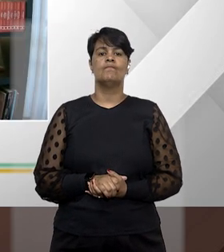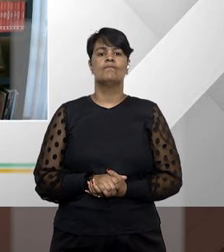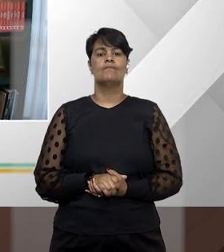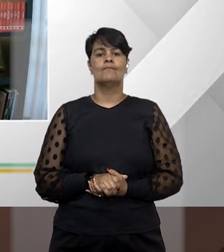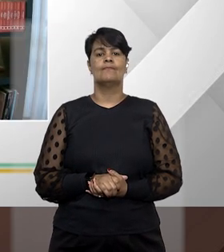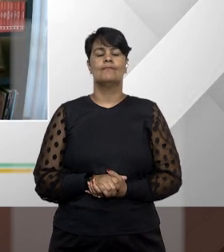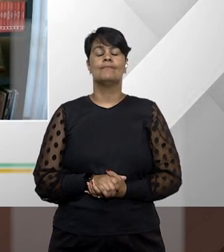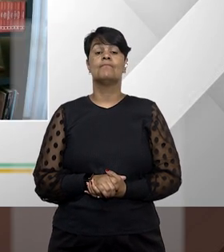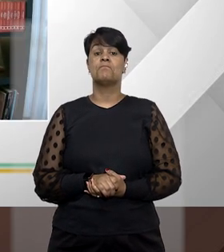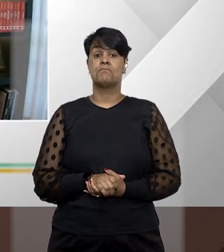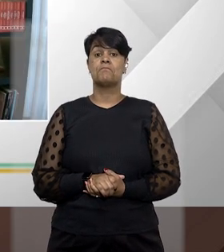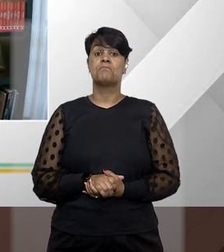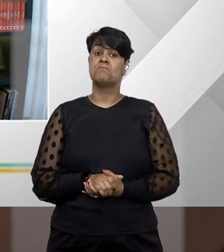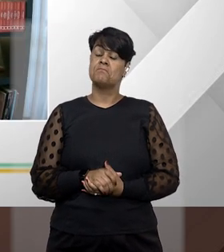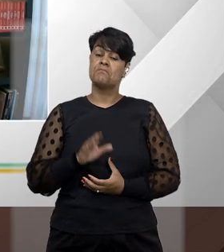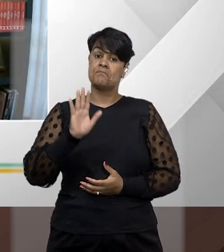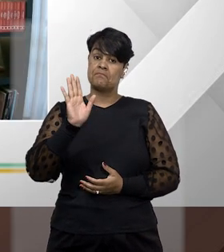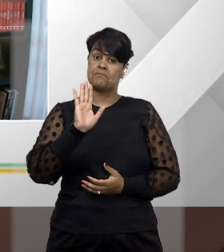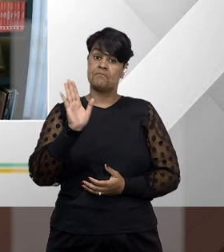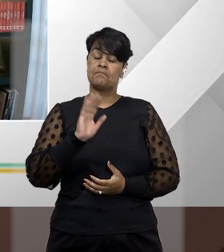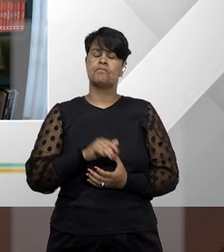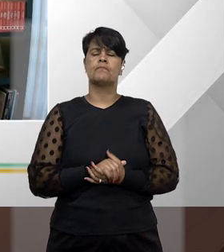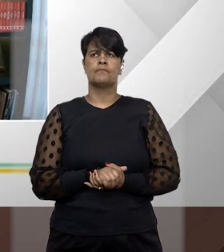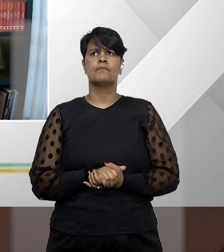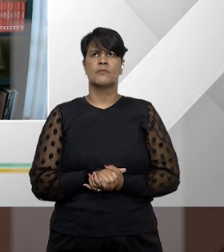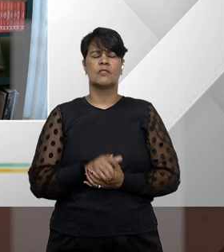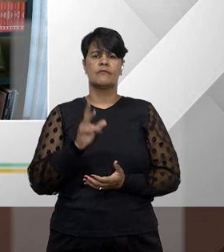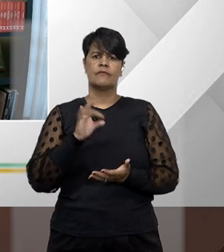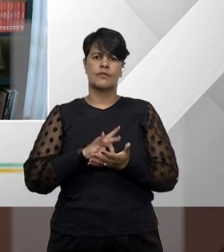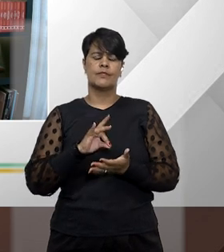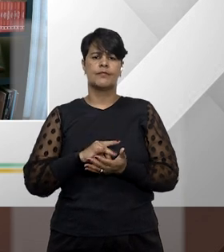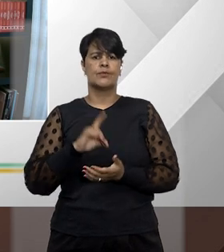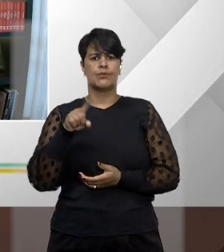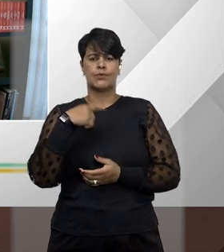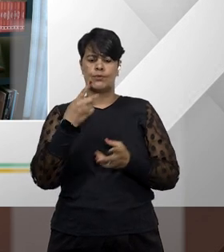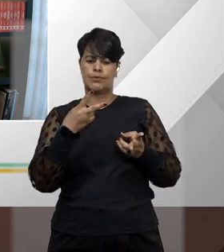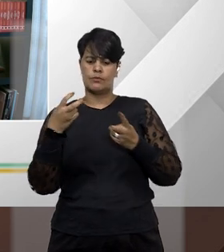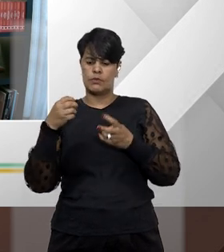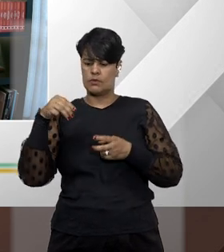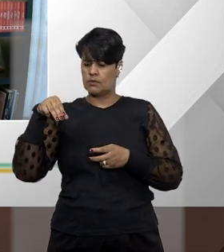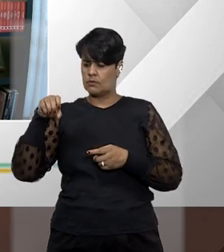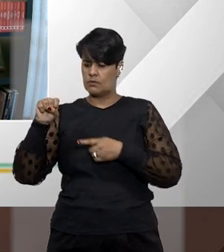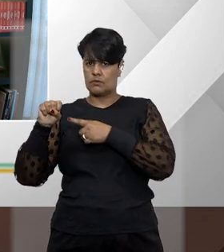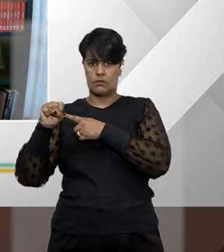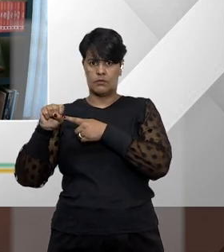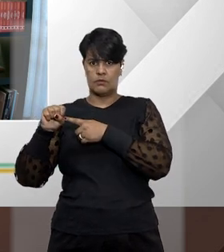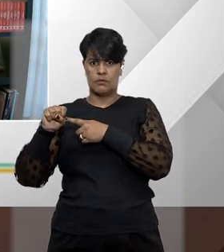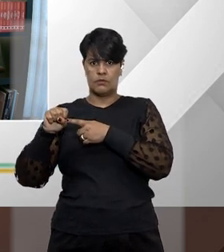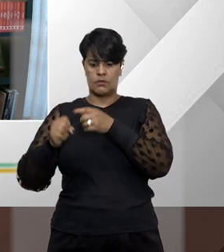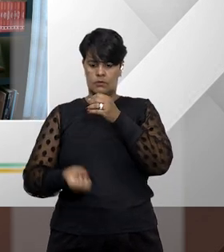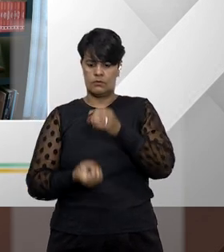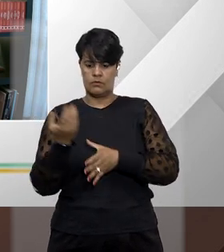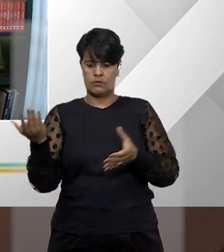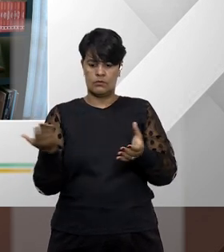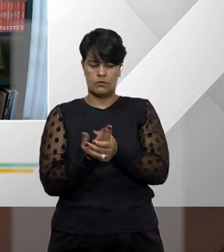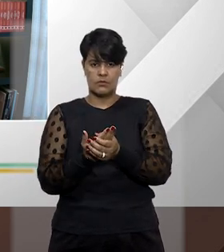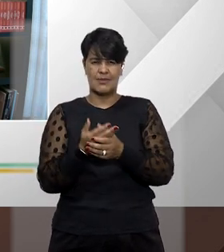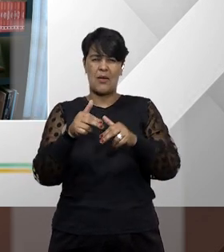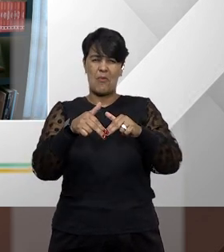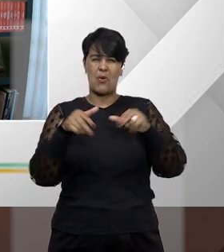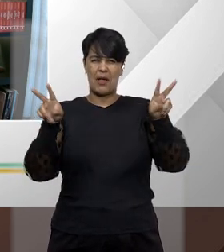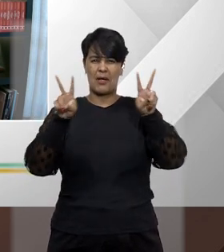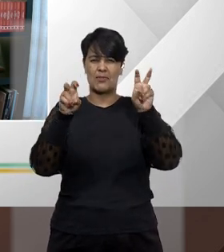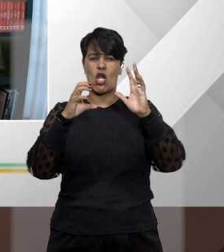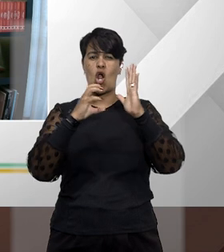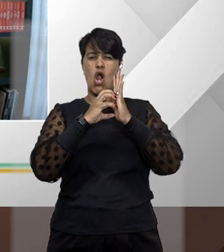E é muito comum a gente observar o mandado de segurança sendo impetrado em relação a concursos públicos,